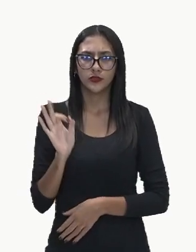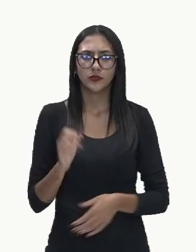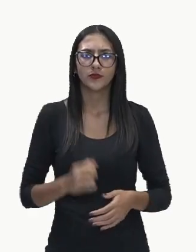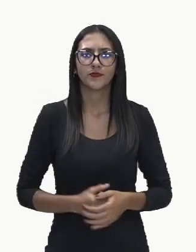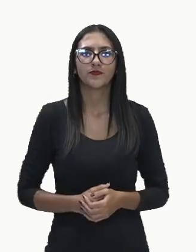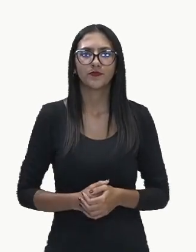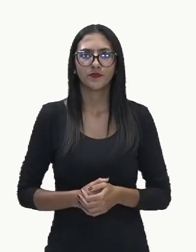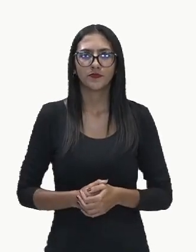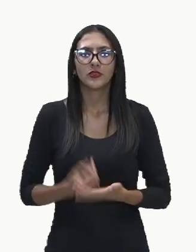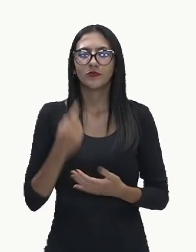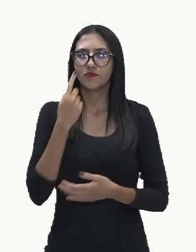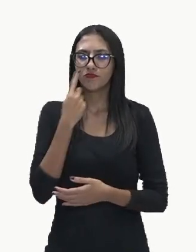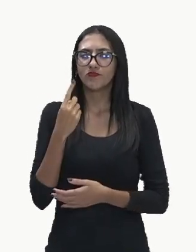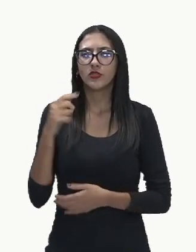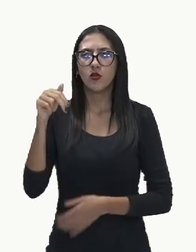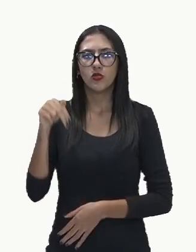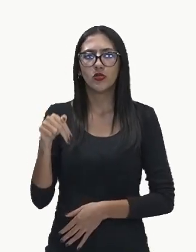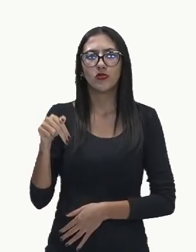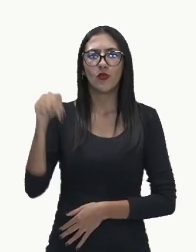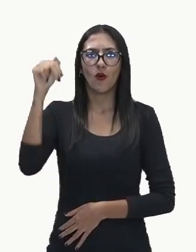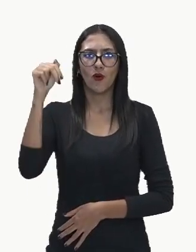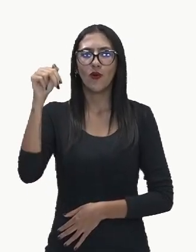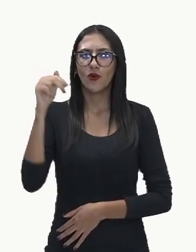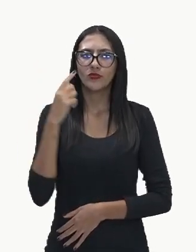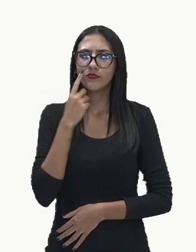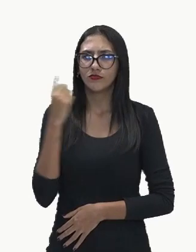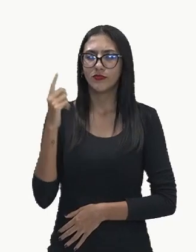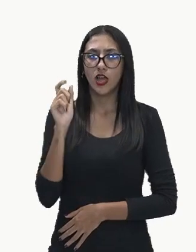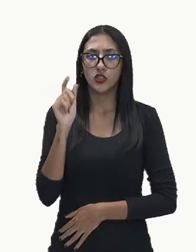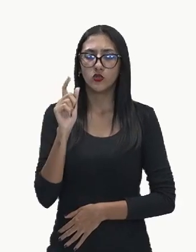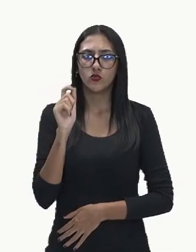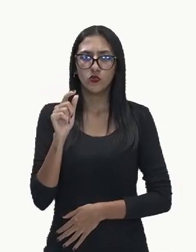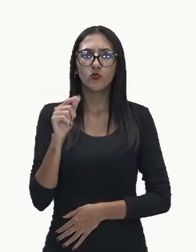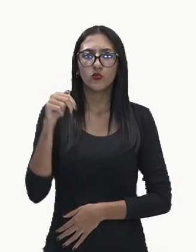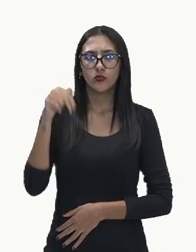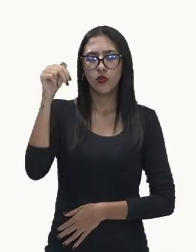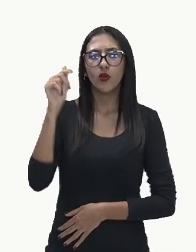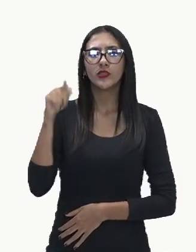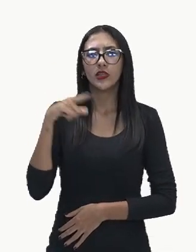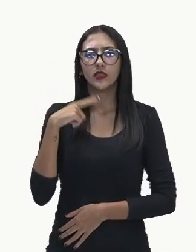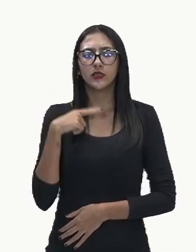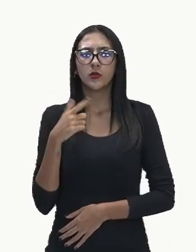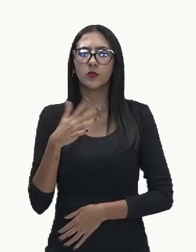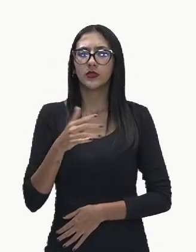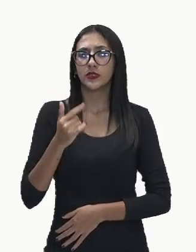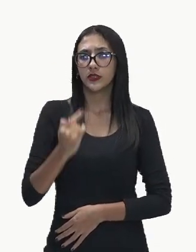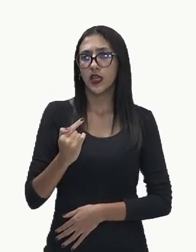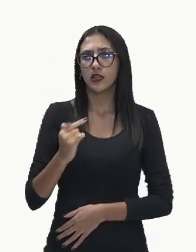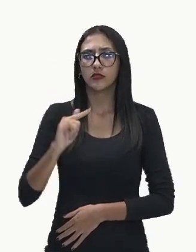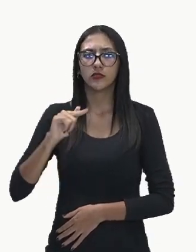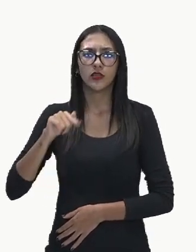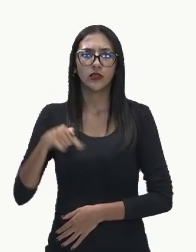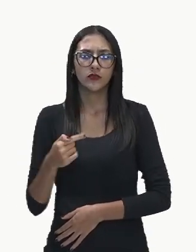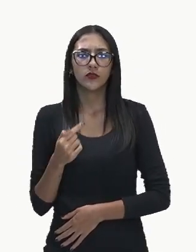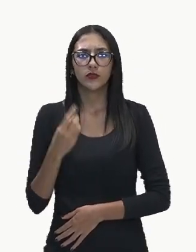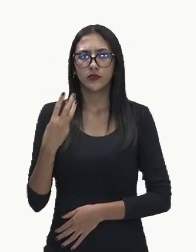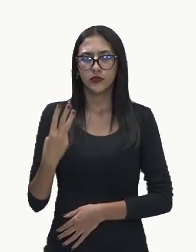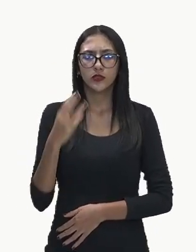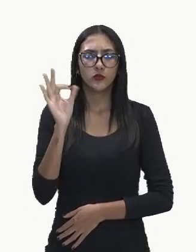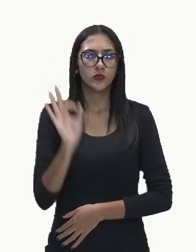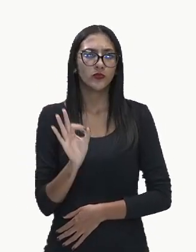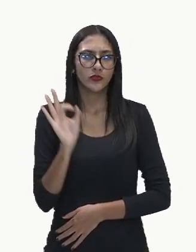que a região Norte, que está de azul aqui, ela gerou aproximadamente 7